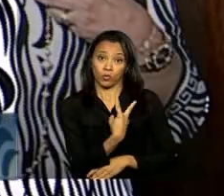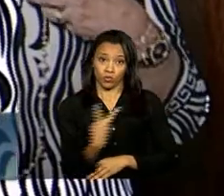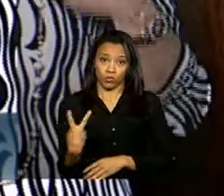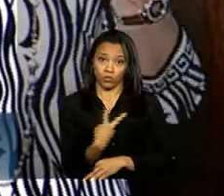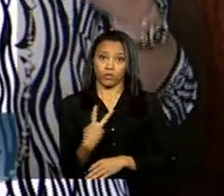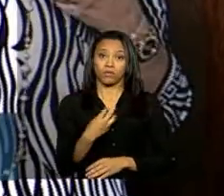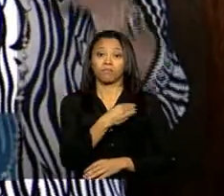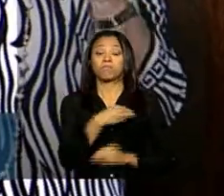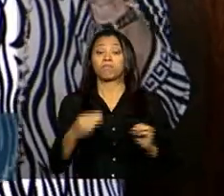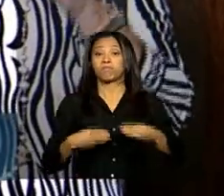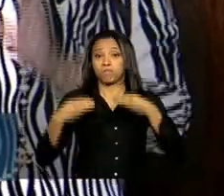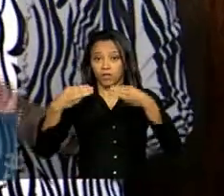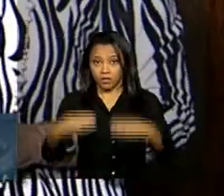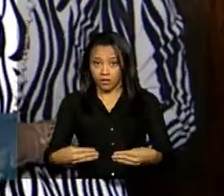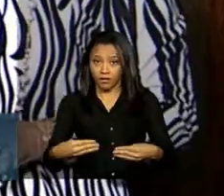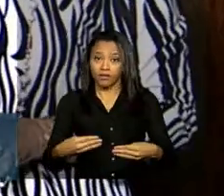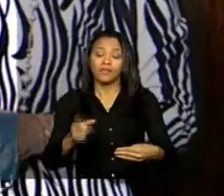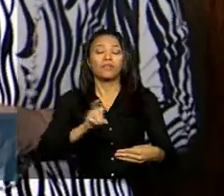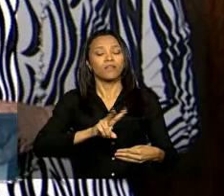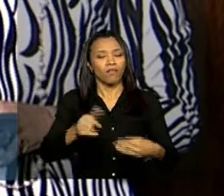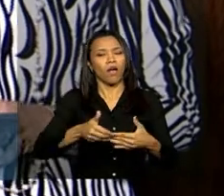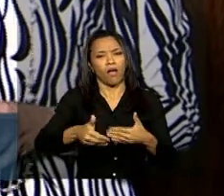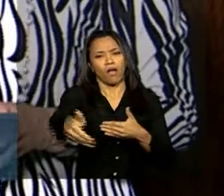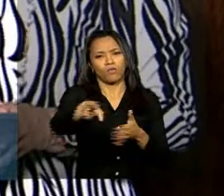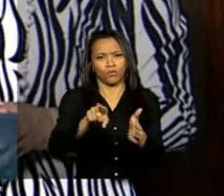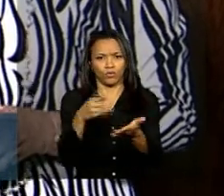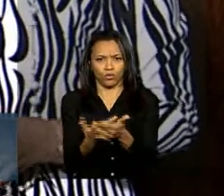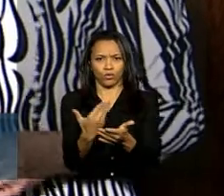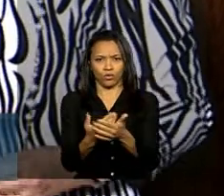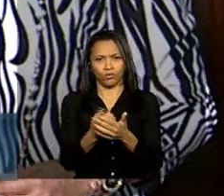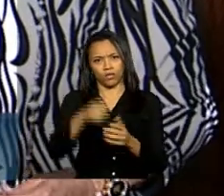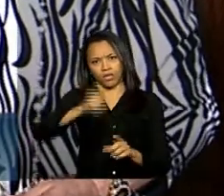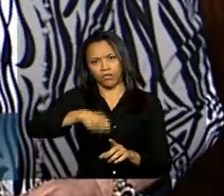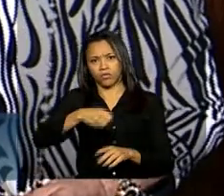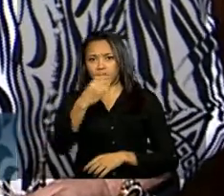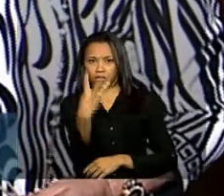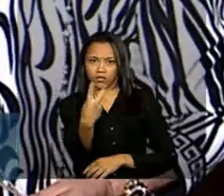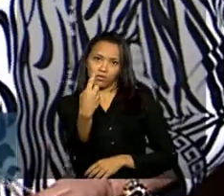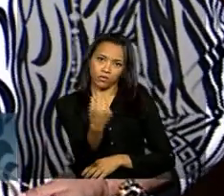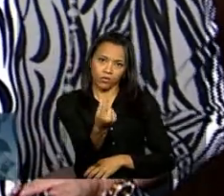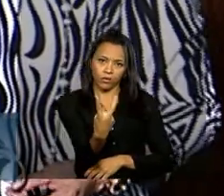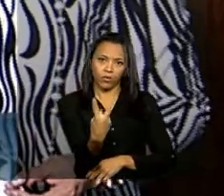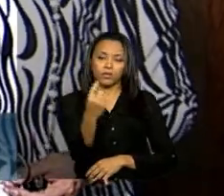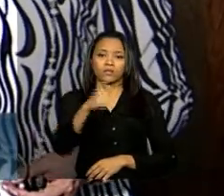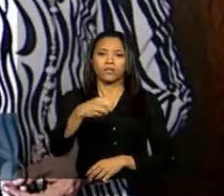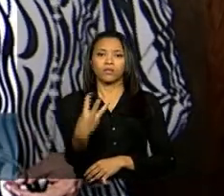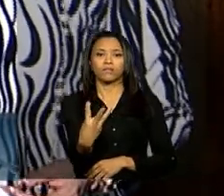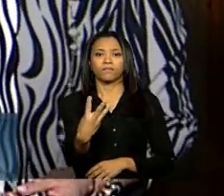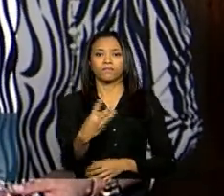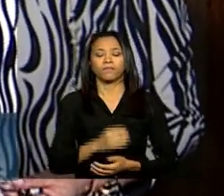e que esse estudo deve ficar a ponto nos próximos dois, três meses ministra tem um levantamento